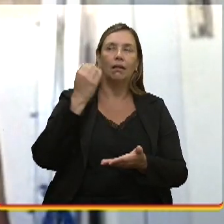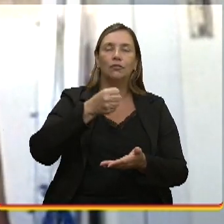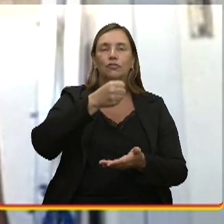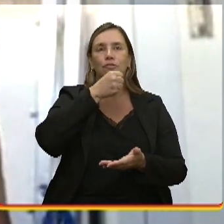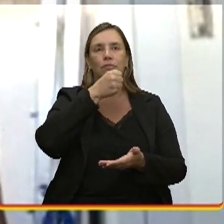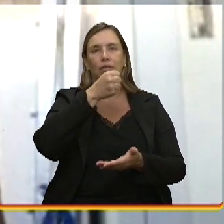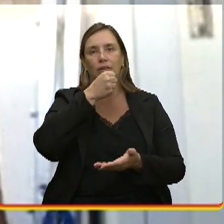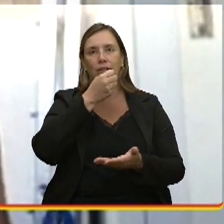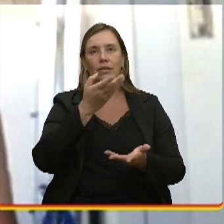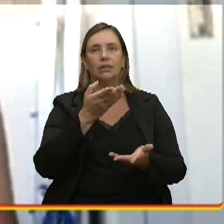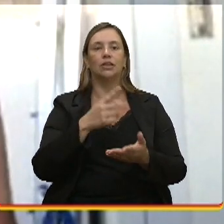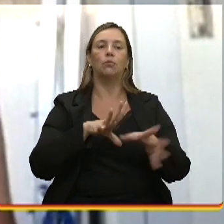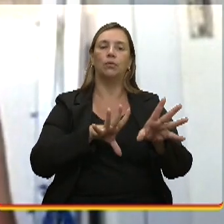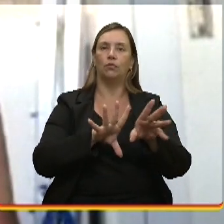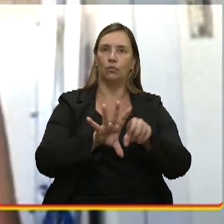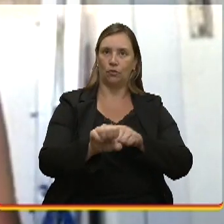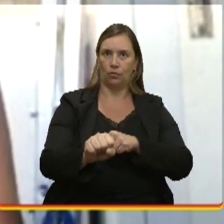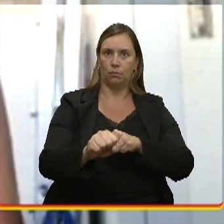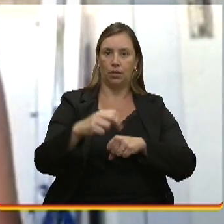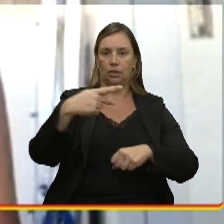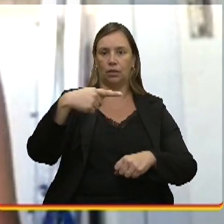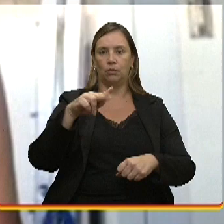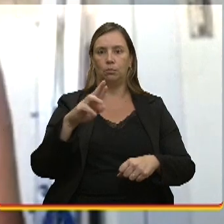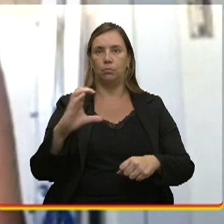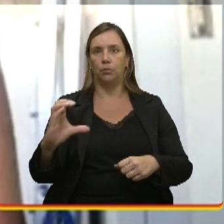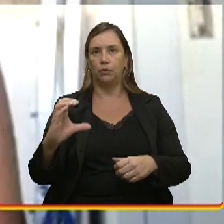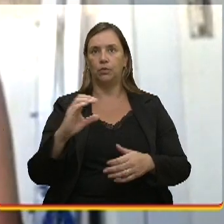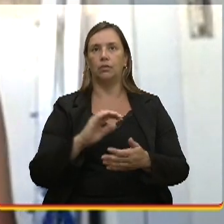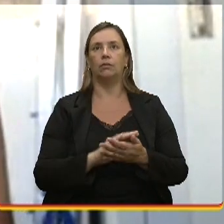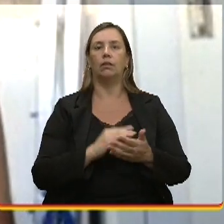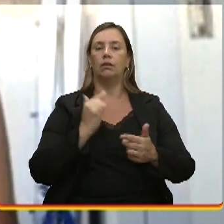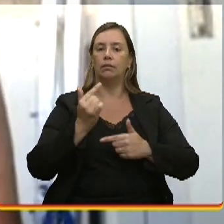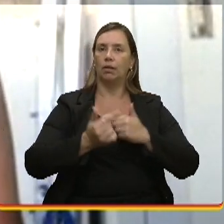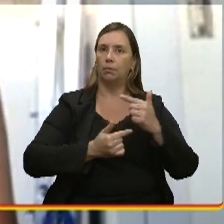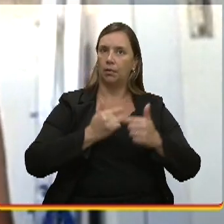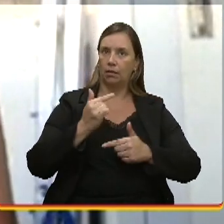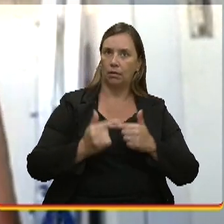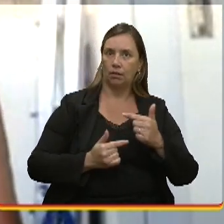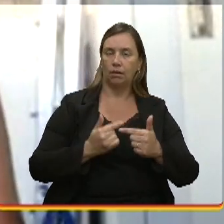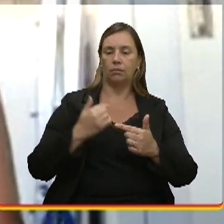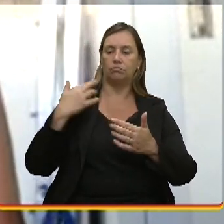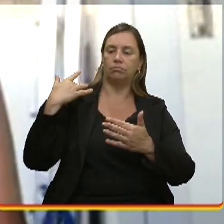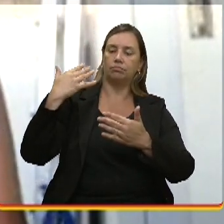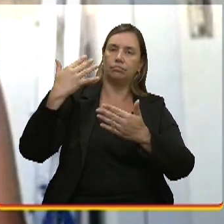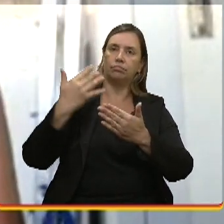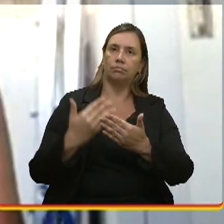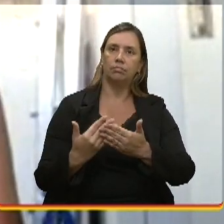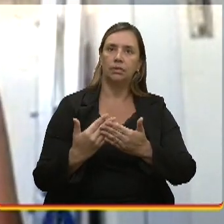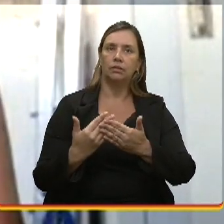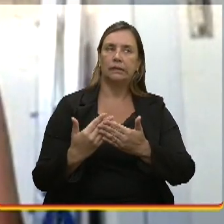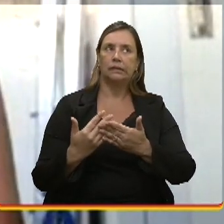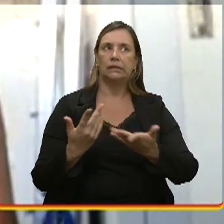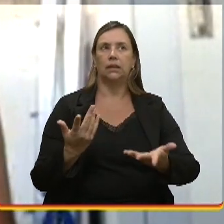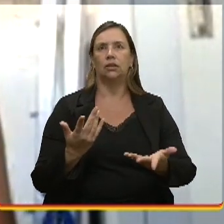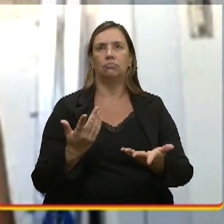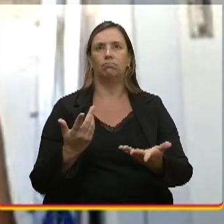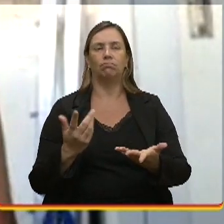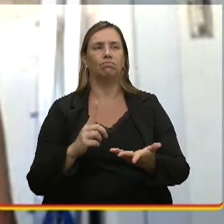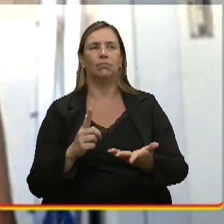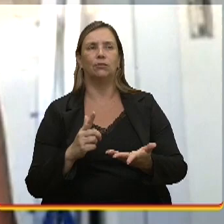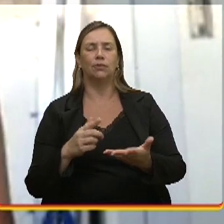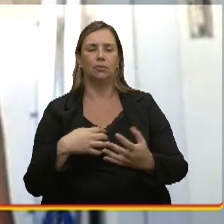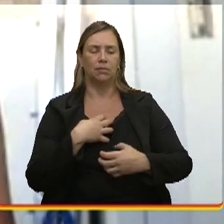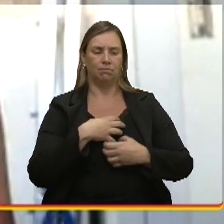me formei na PUC, enfim, e trabalhei com isso. E até que um dia eu já não estava mais me